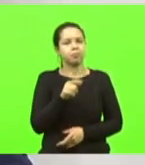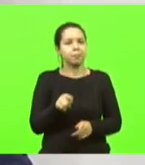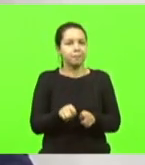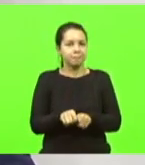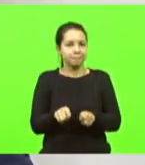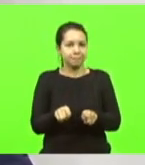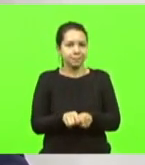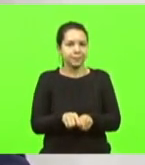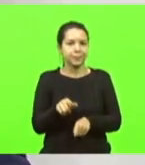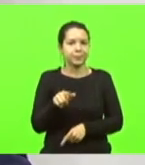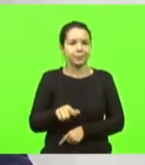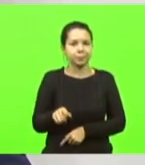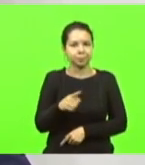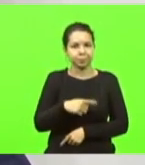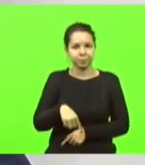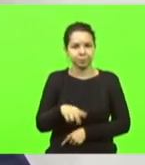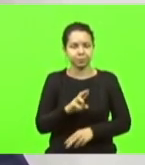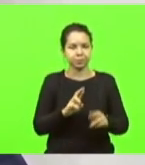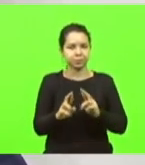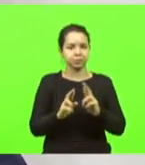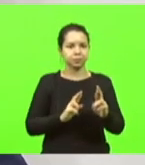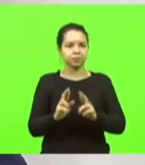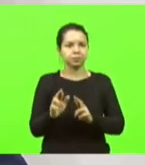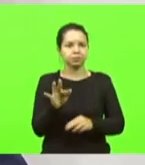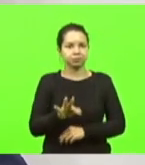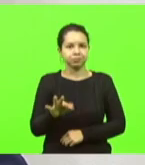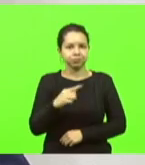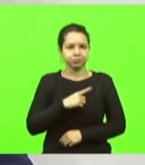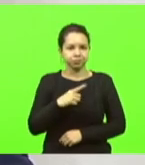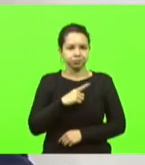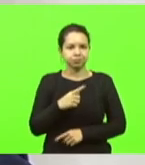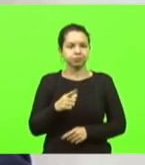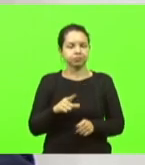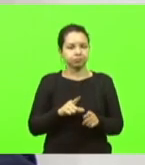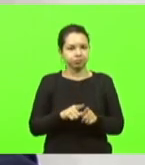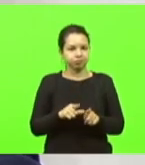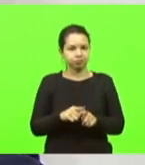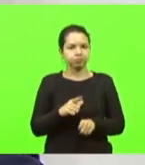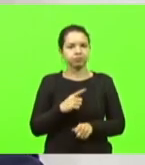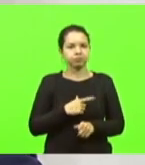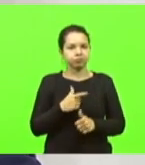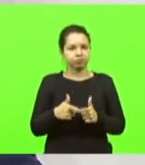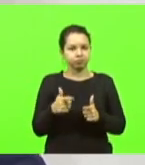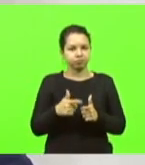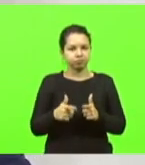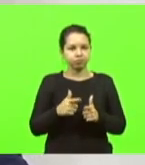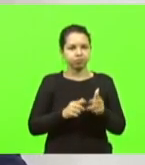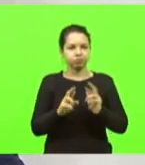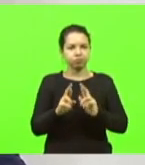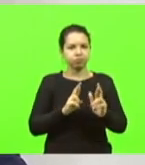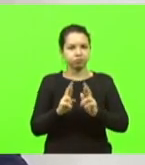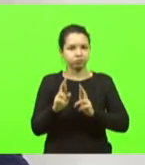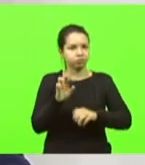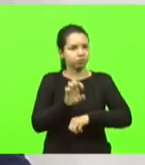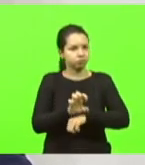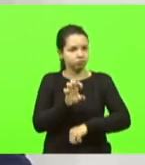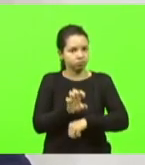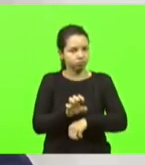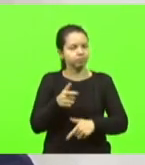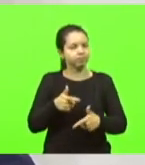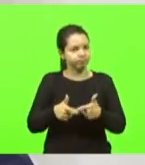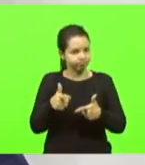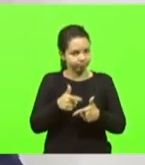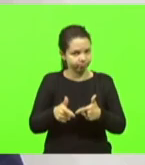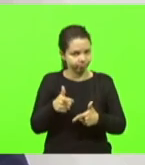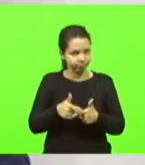que nós temos nossas rodovias federais, nós também temos problemas com nossas rodovias estaduais. E, na